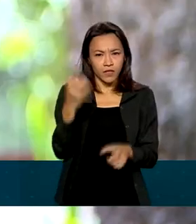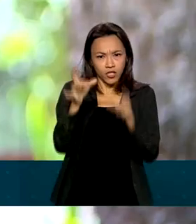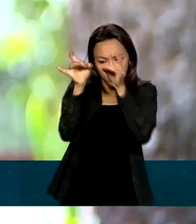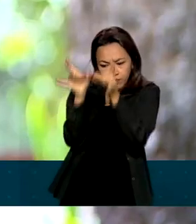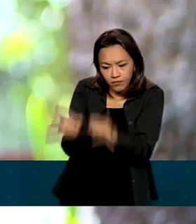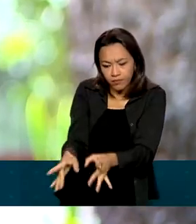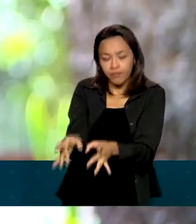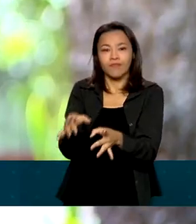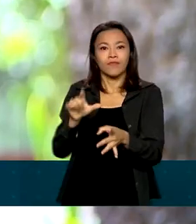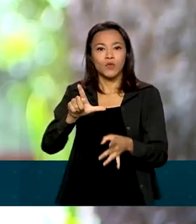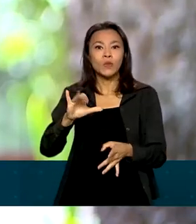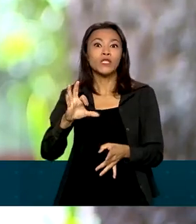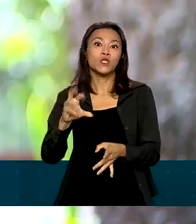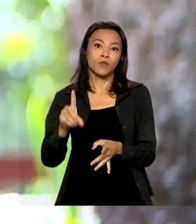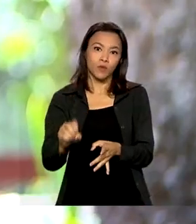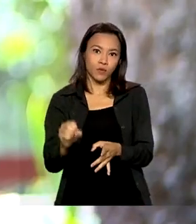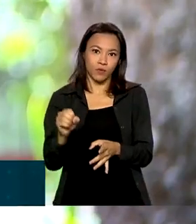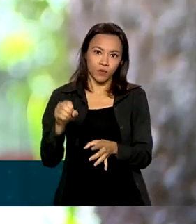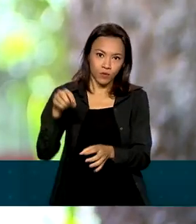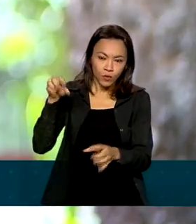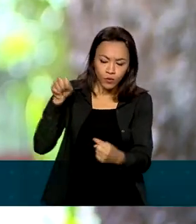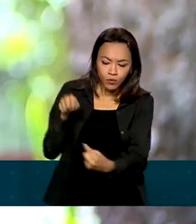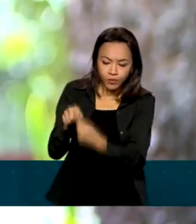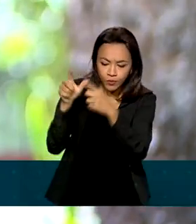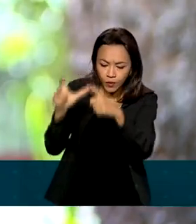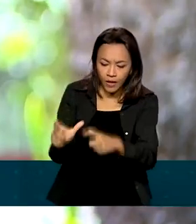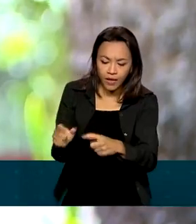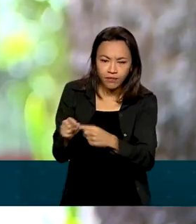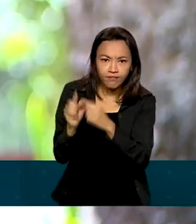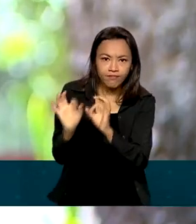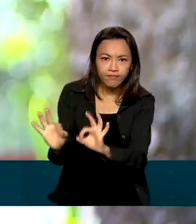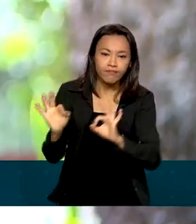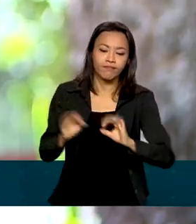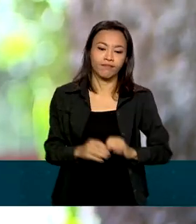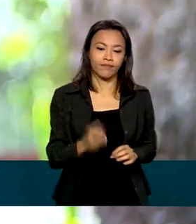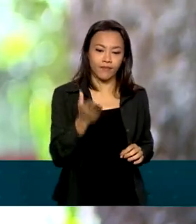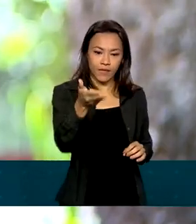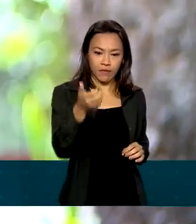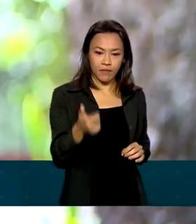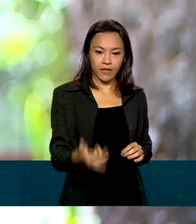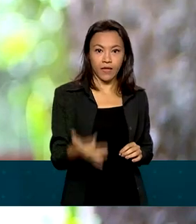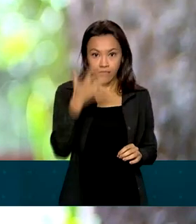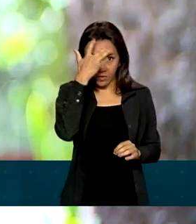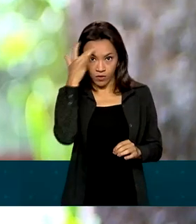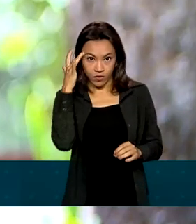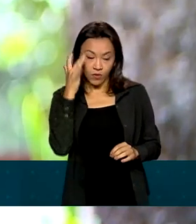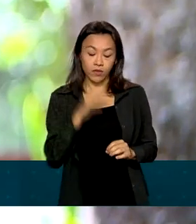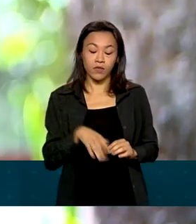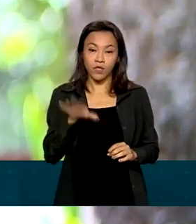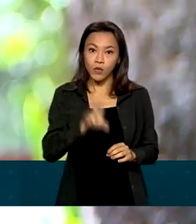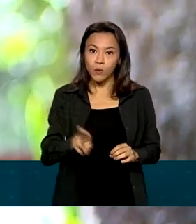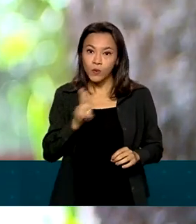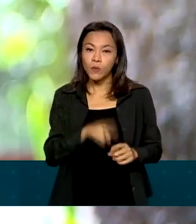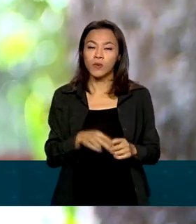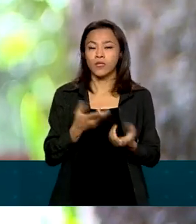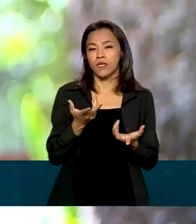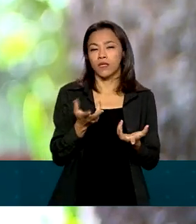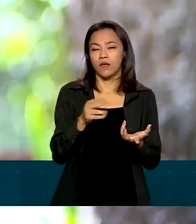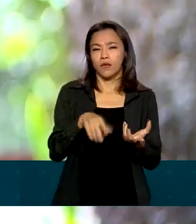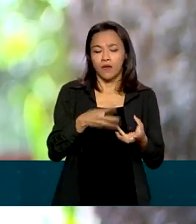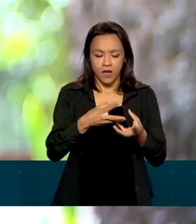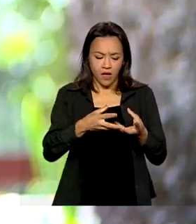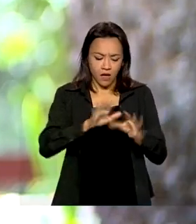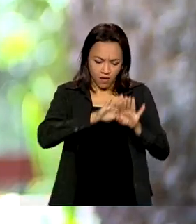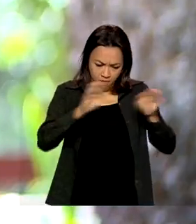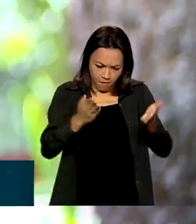lixo. Foca o consumidor, as pessoas que estão nas suas casas, que utilizam, consomem embalagens, e